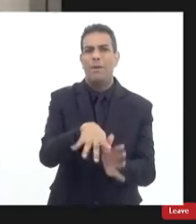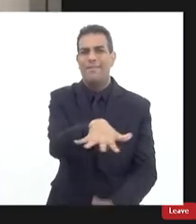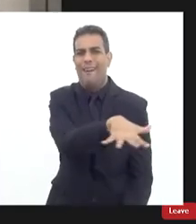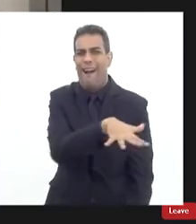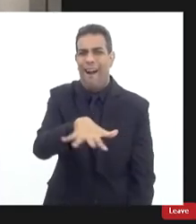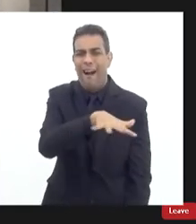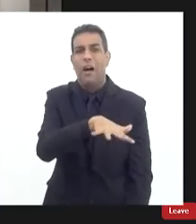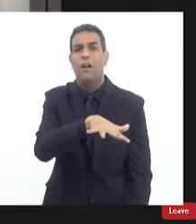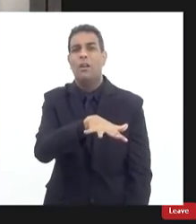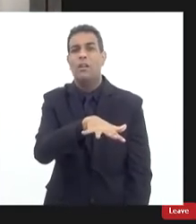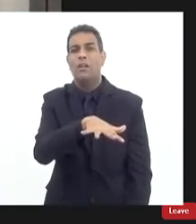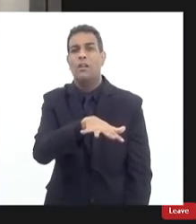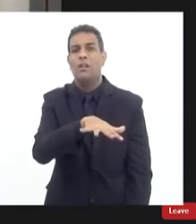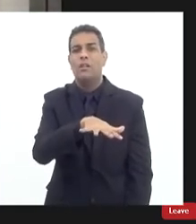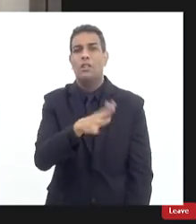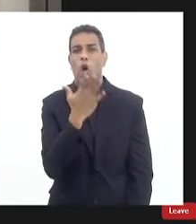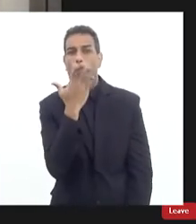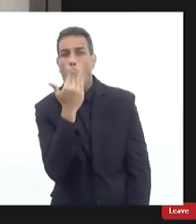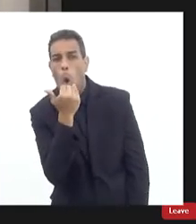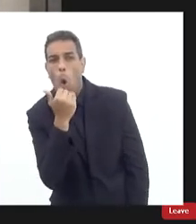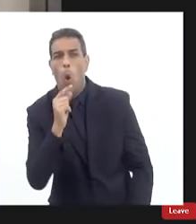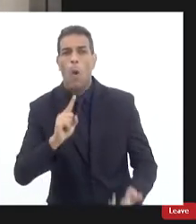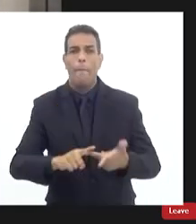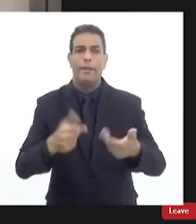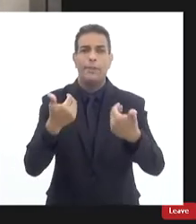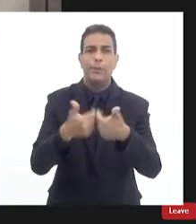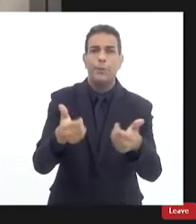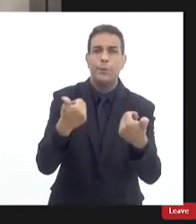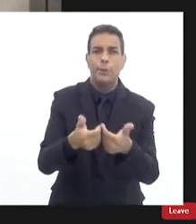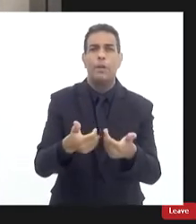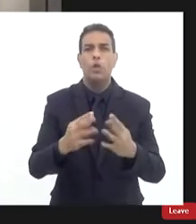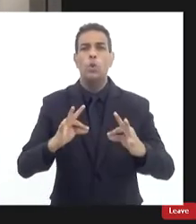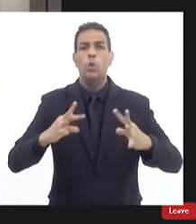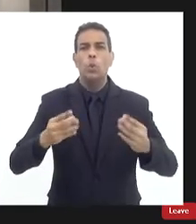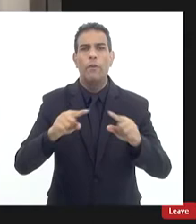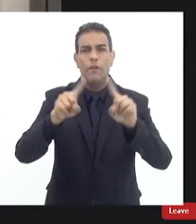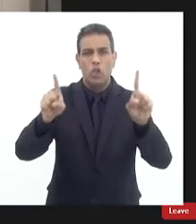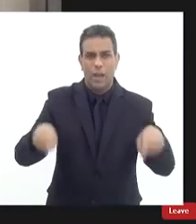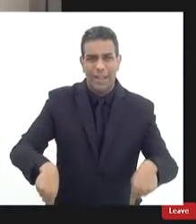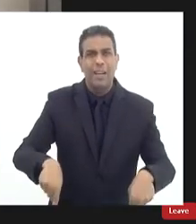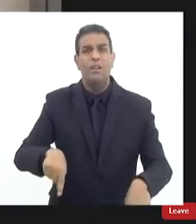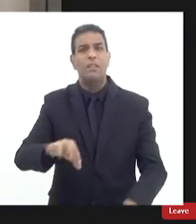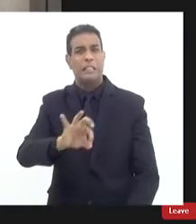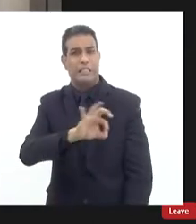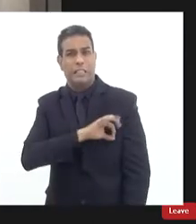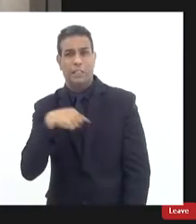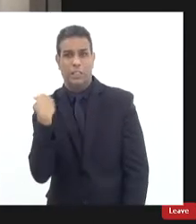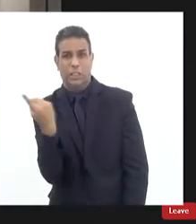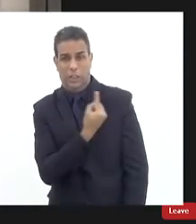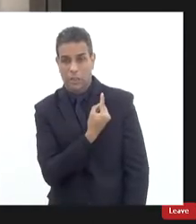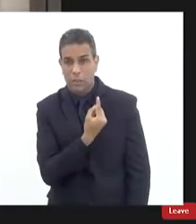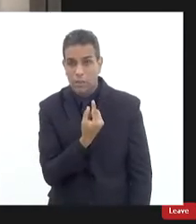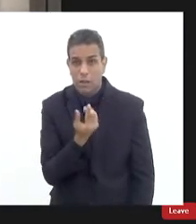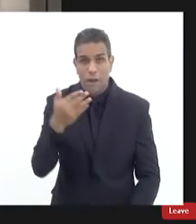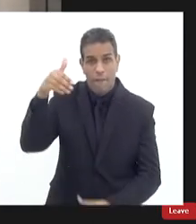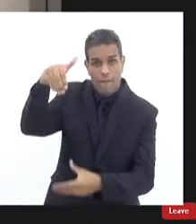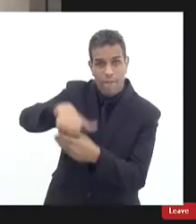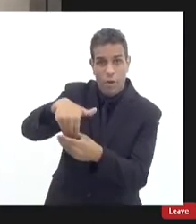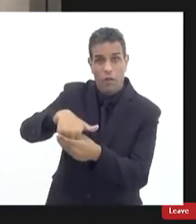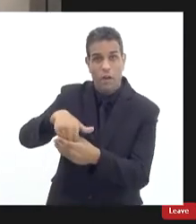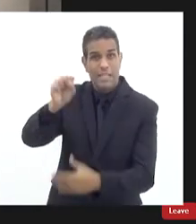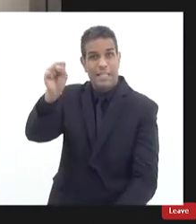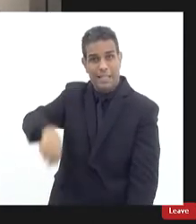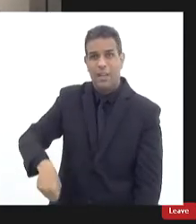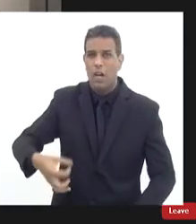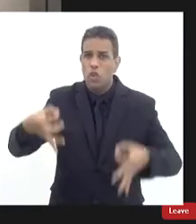sobre a alimentação sobre o transporte dos funcionários etc e todos nós votamos favoravelmente até